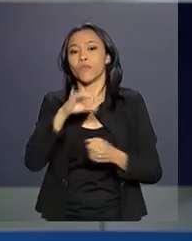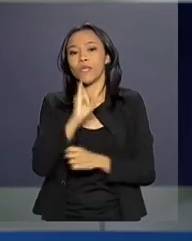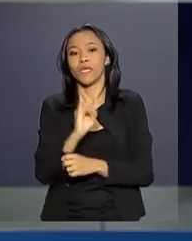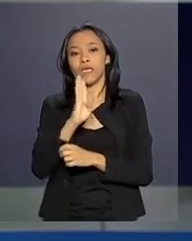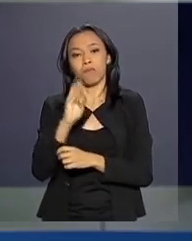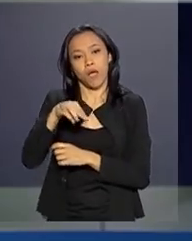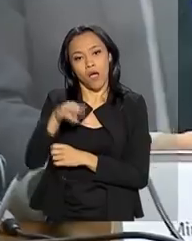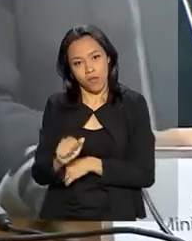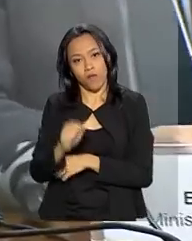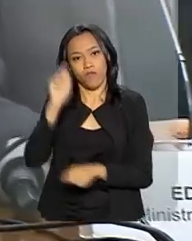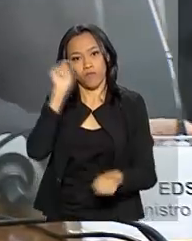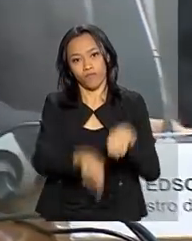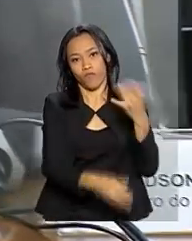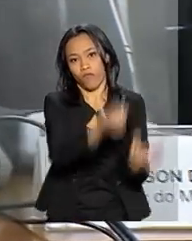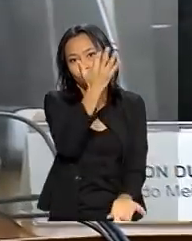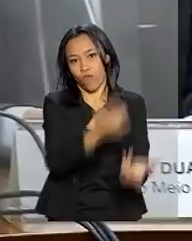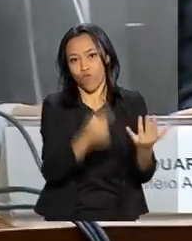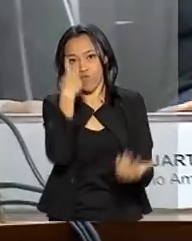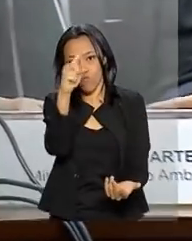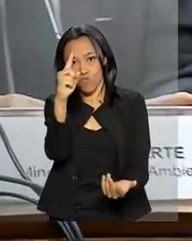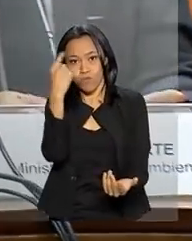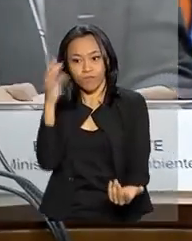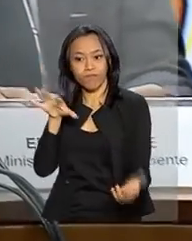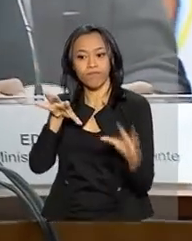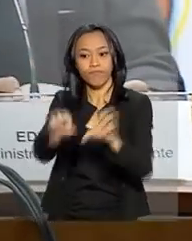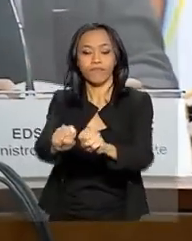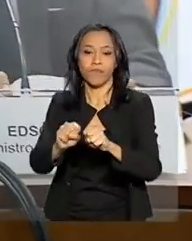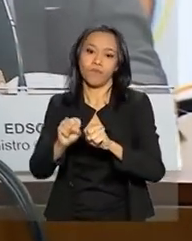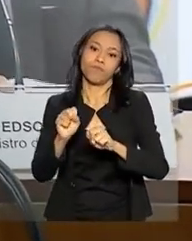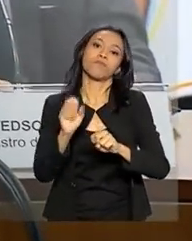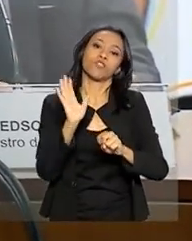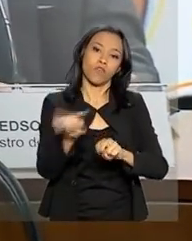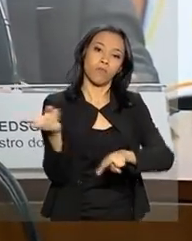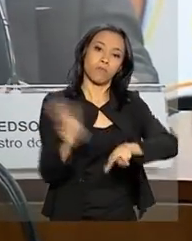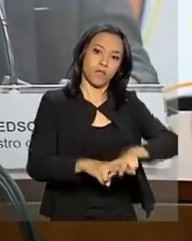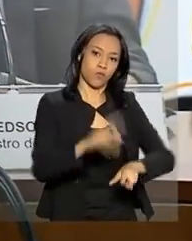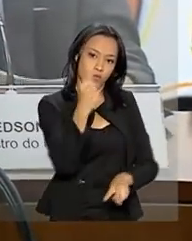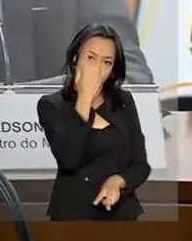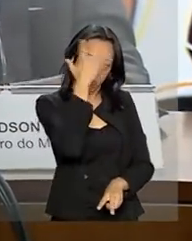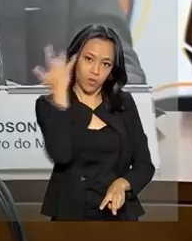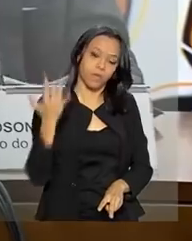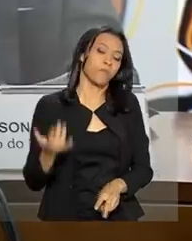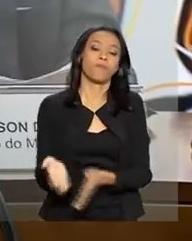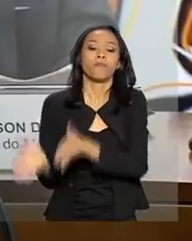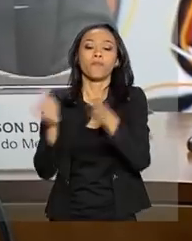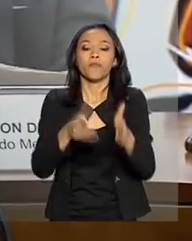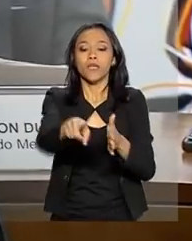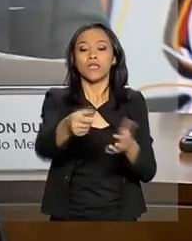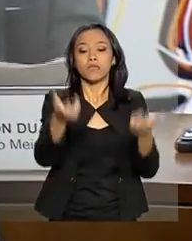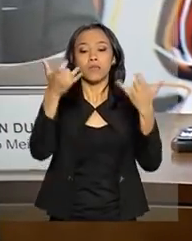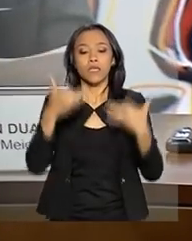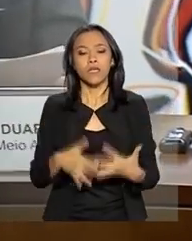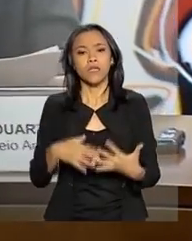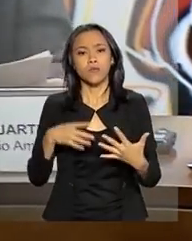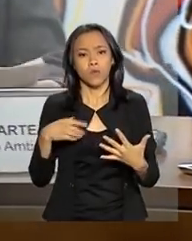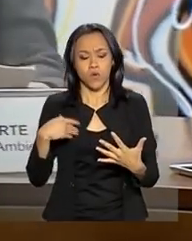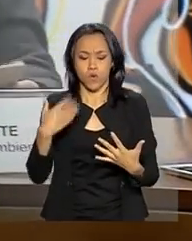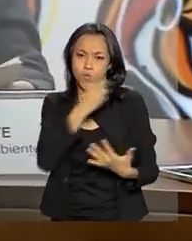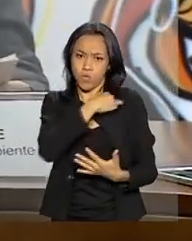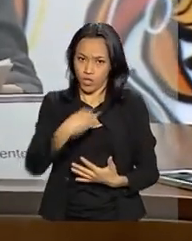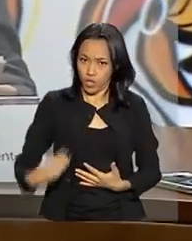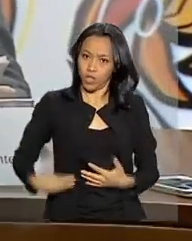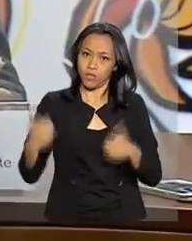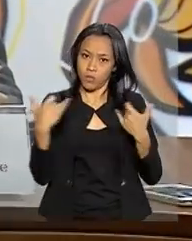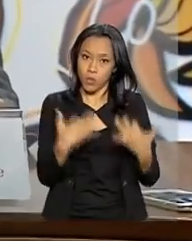foi preso. O ministro Raul Judman garantiu que o que for necessário, ele e o